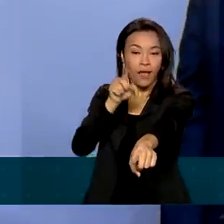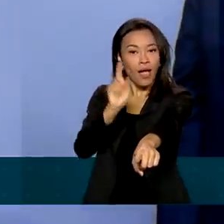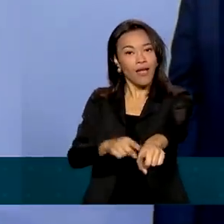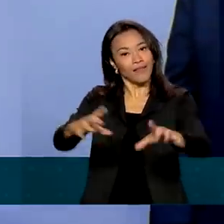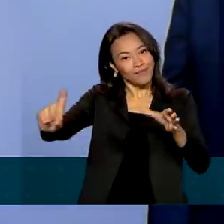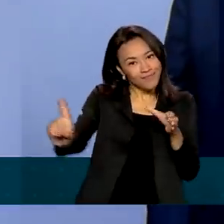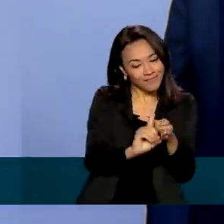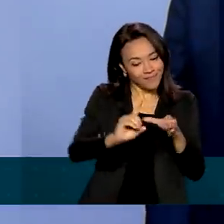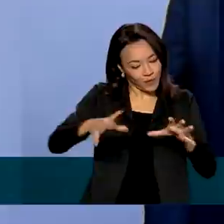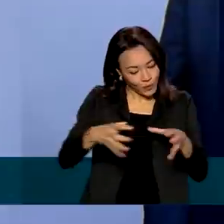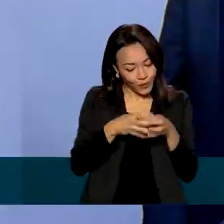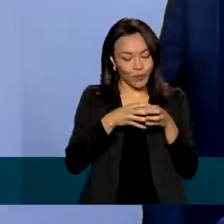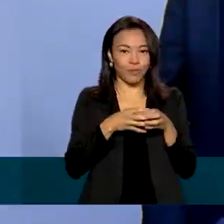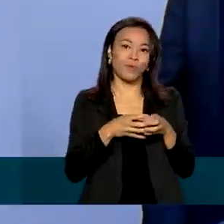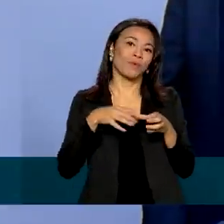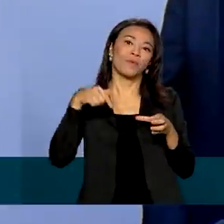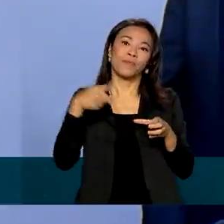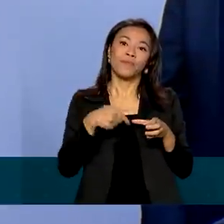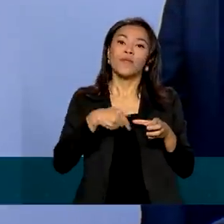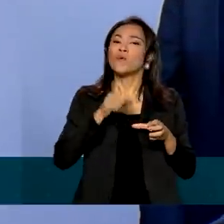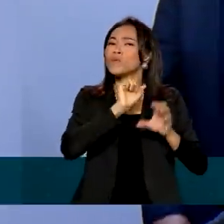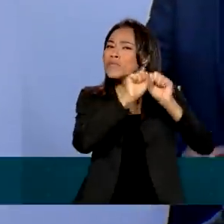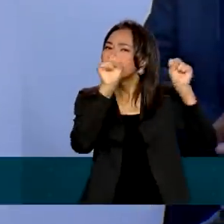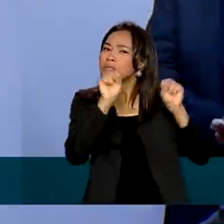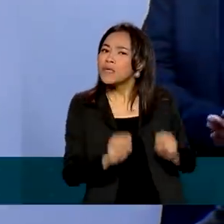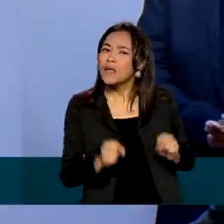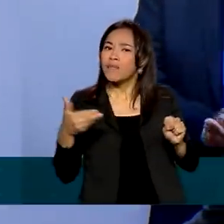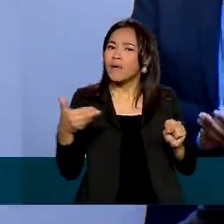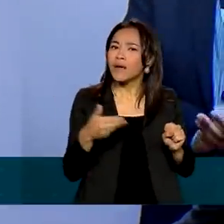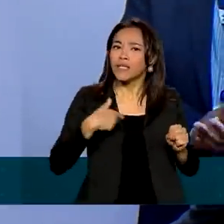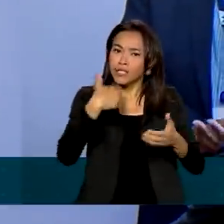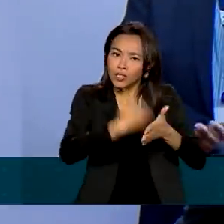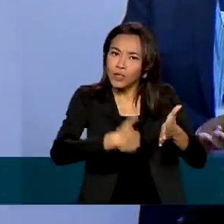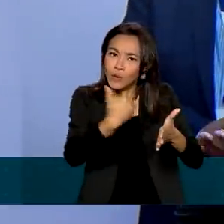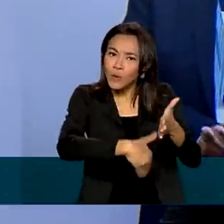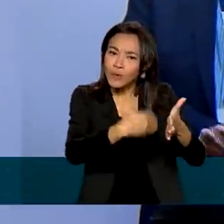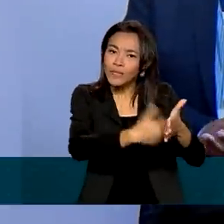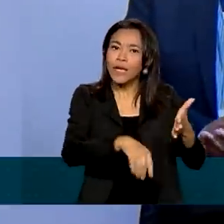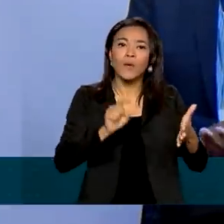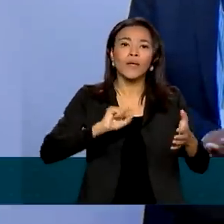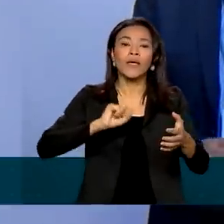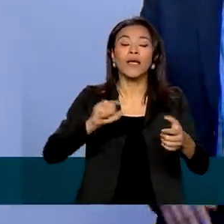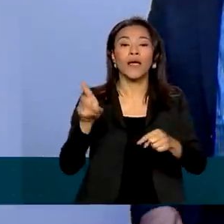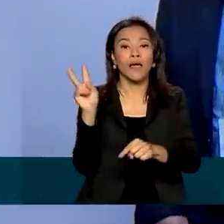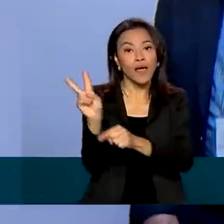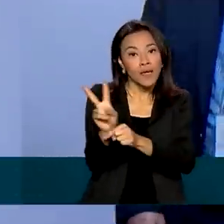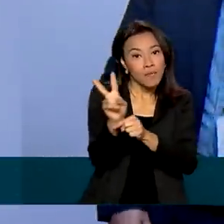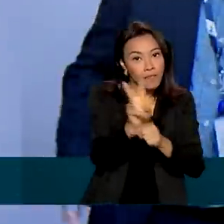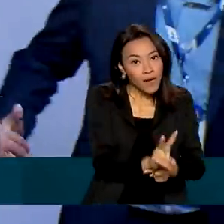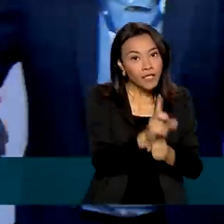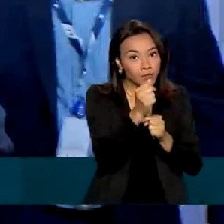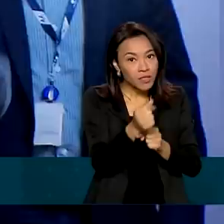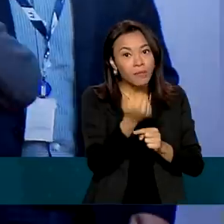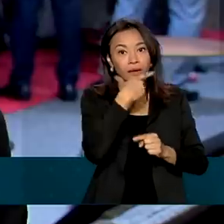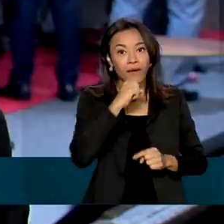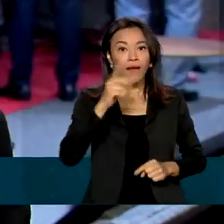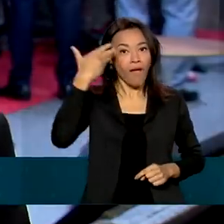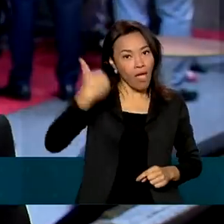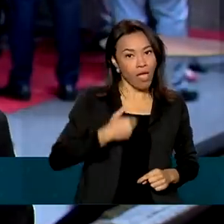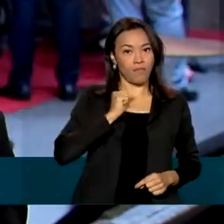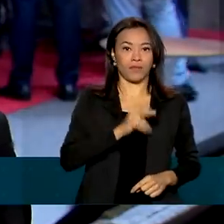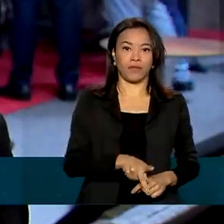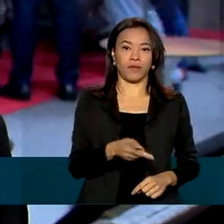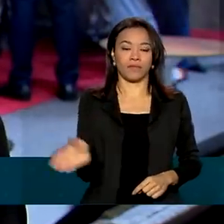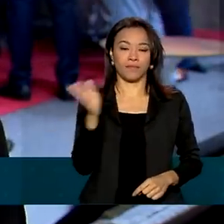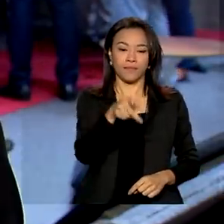a equipe do E-Consignado, sistema que permite desconto em folha de parcelas de empréstimos a beneficiários do INSS. A gente